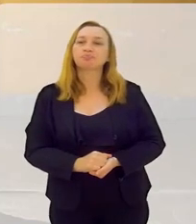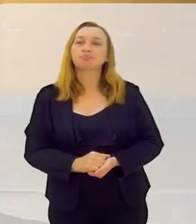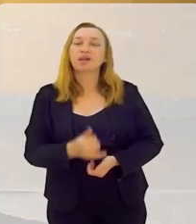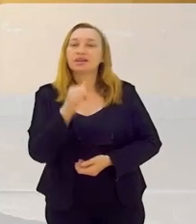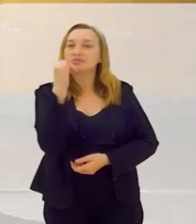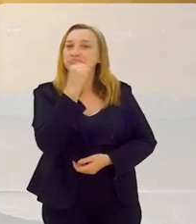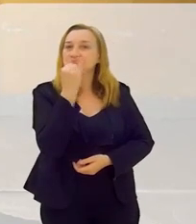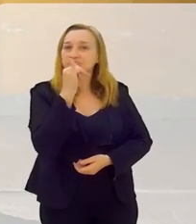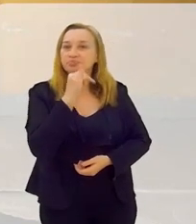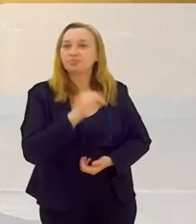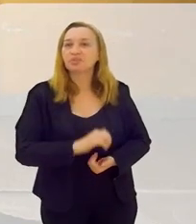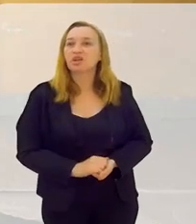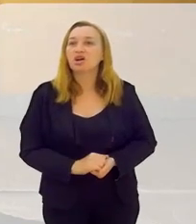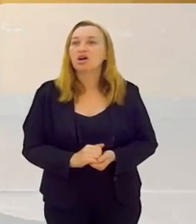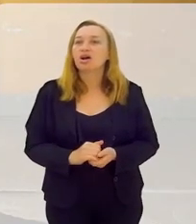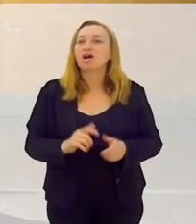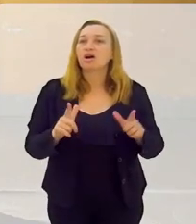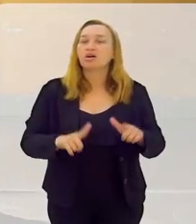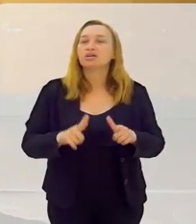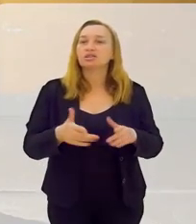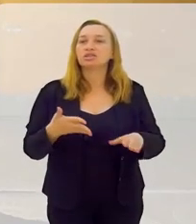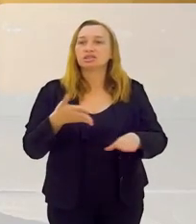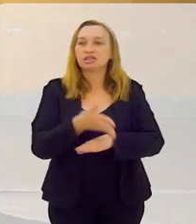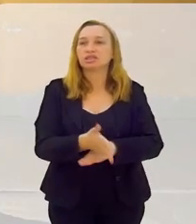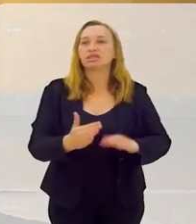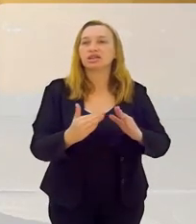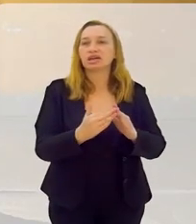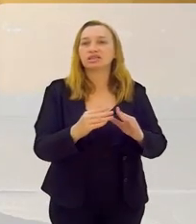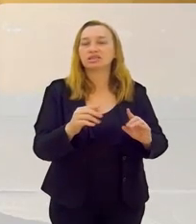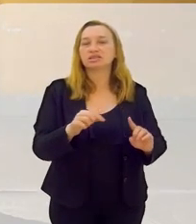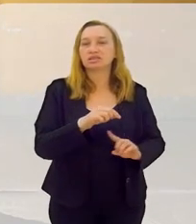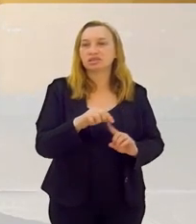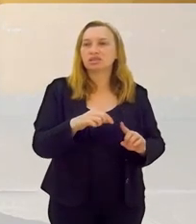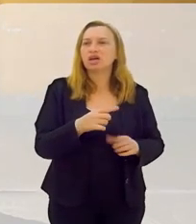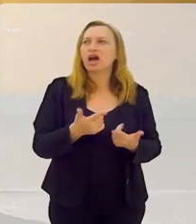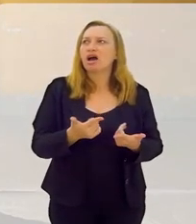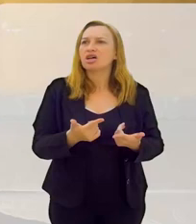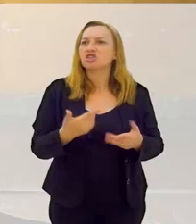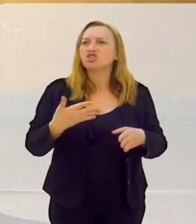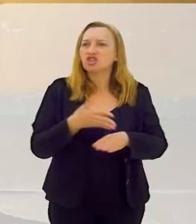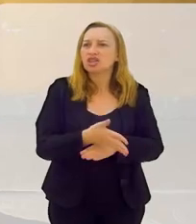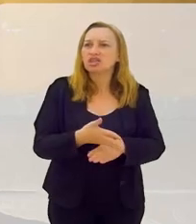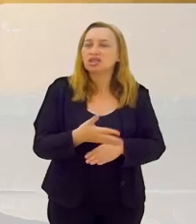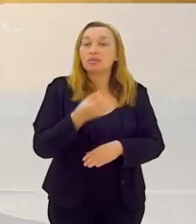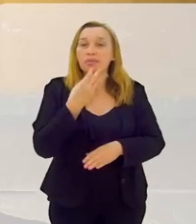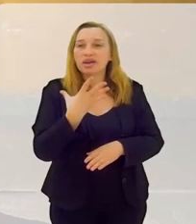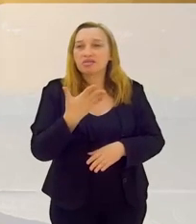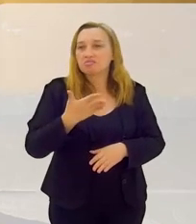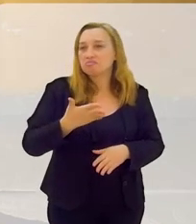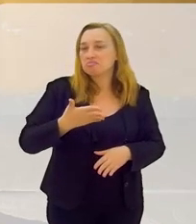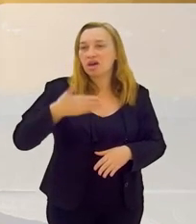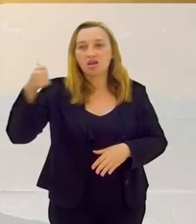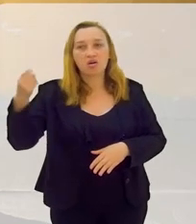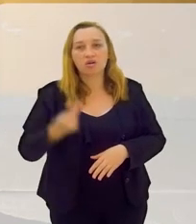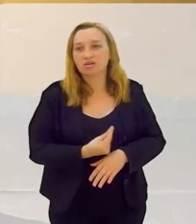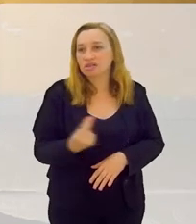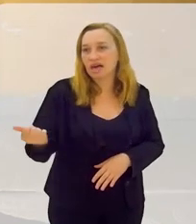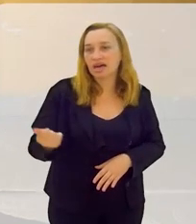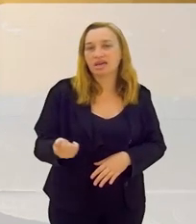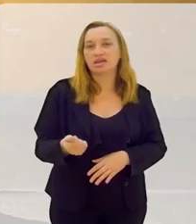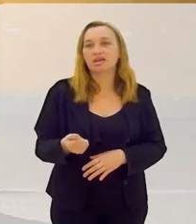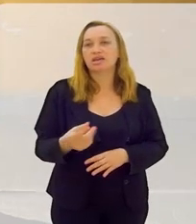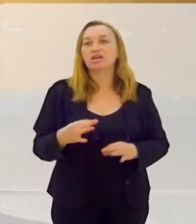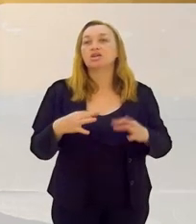sagrado é aquela energia onde a gente entra na casa de santo, a gente entra bem e sai melhor ainda. O